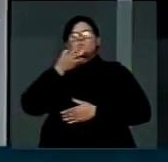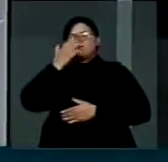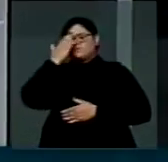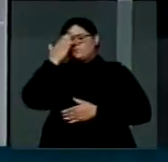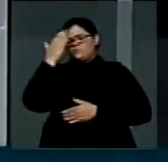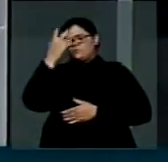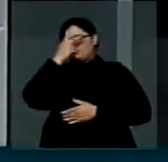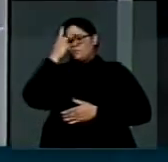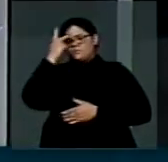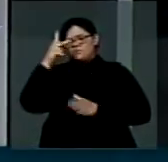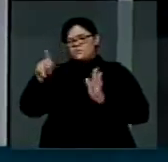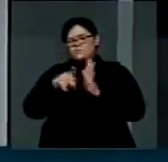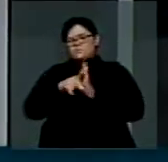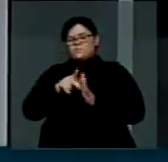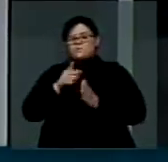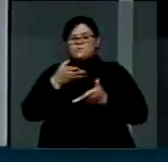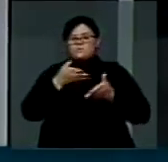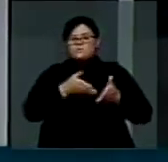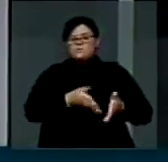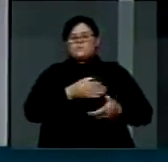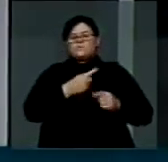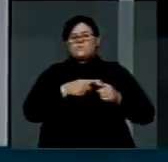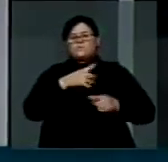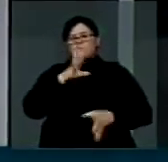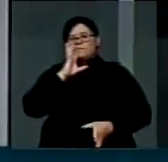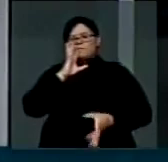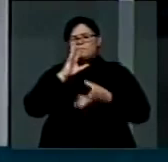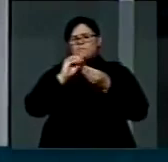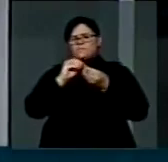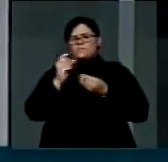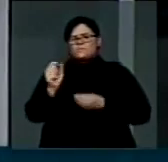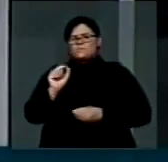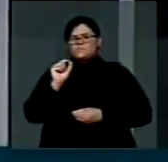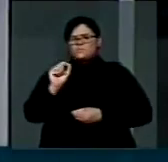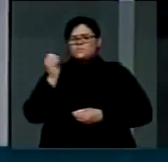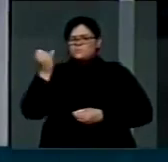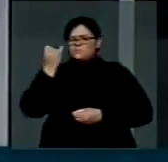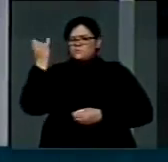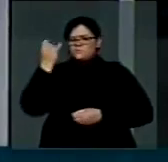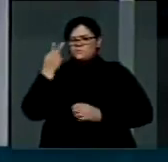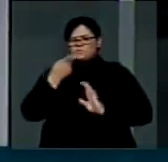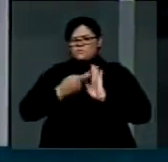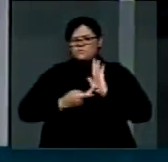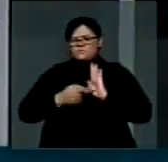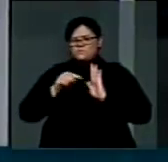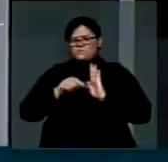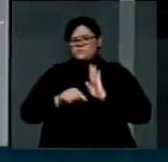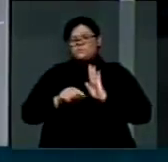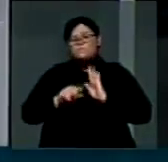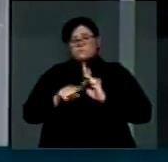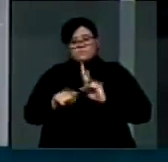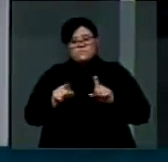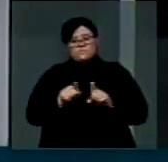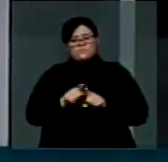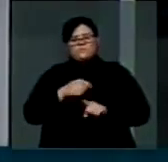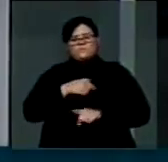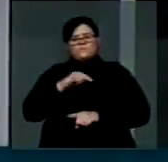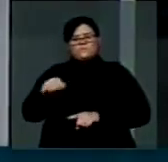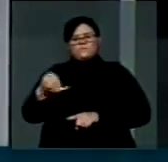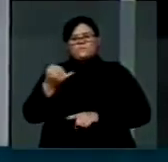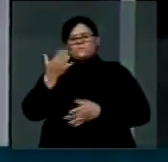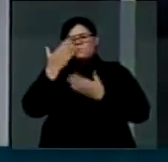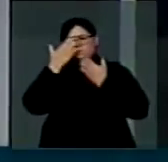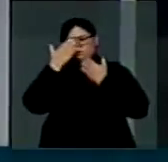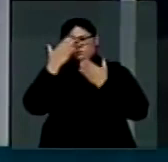integrantes dessa comissão que compreenderam bem a importância desse projeto. Aliás, aproveito também para